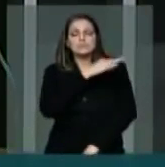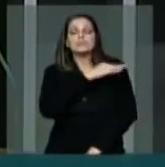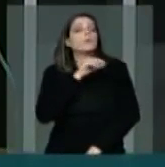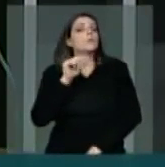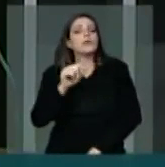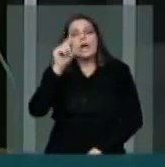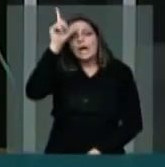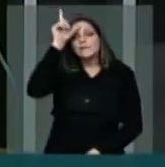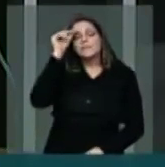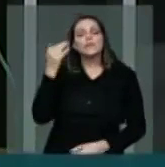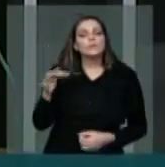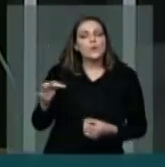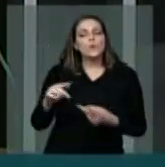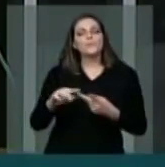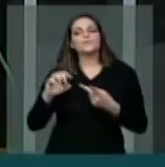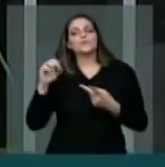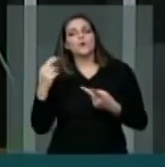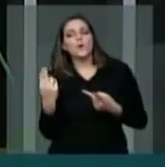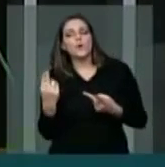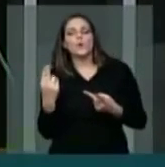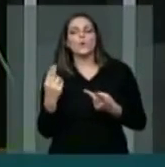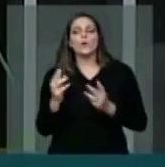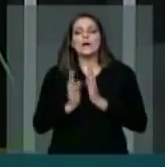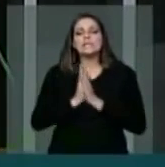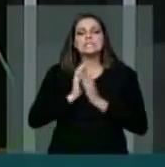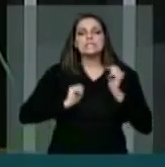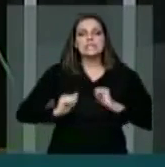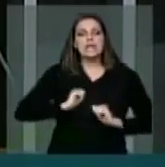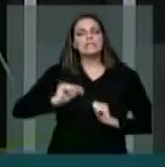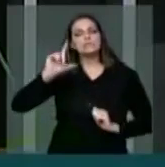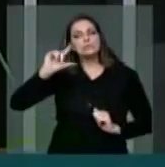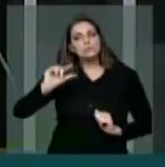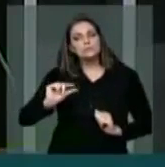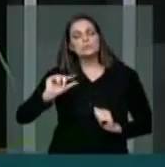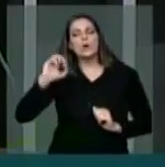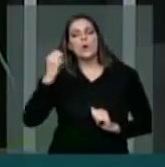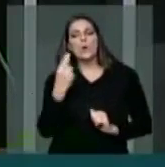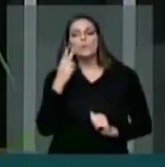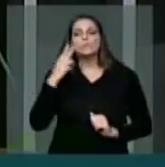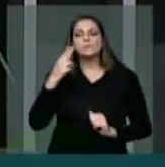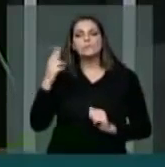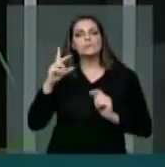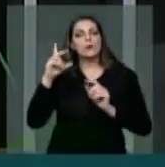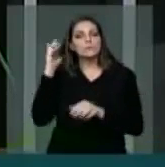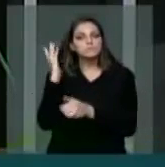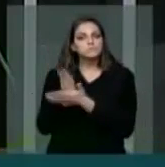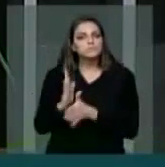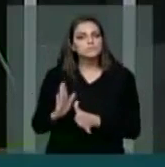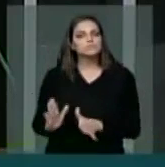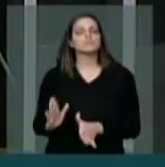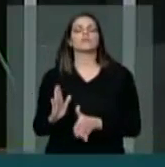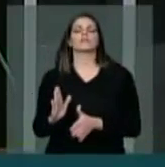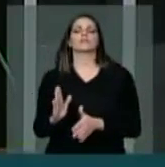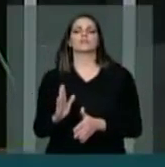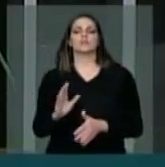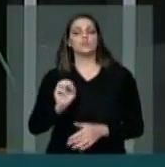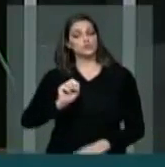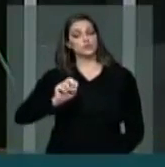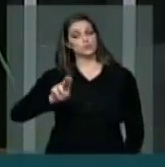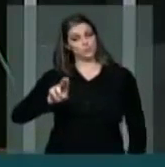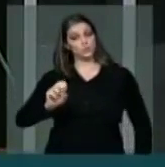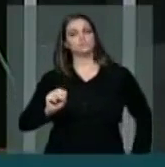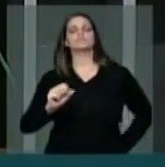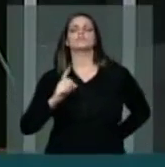além de auxiliar na redução dos seus remédios. Só na unidade de saúde pública,